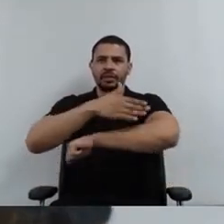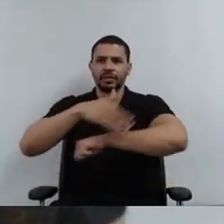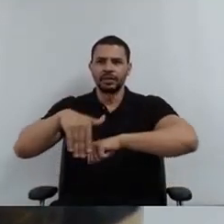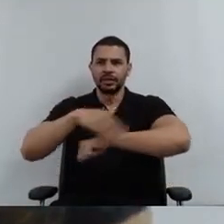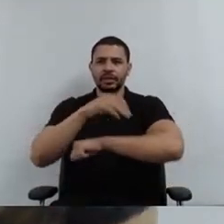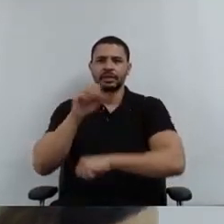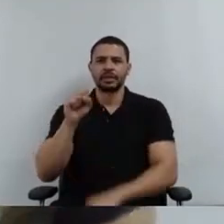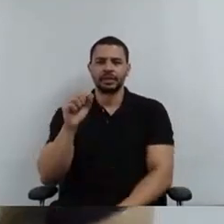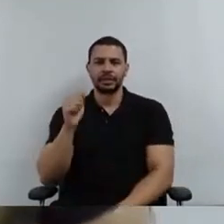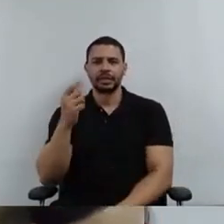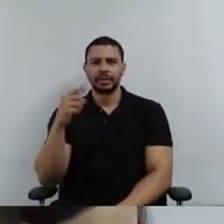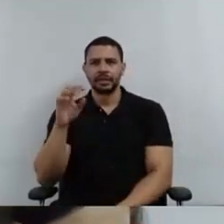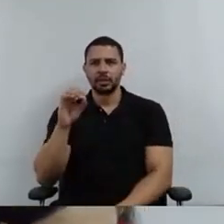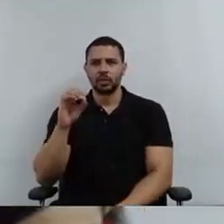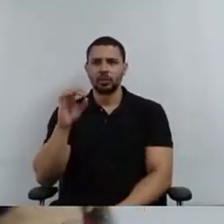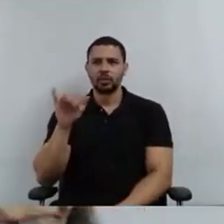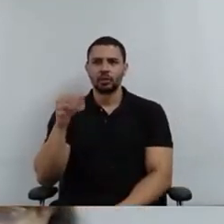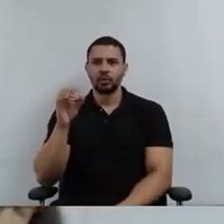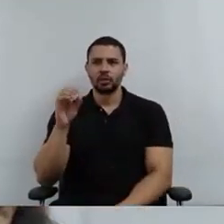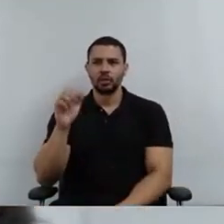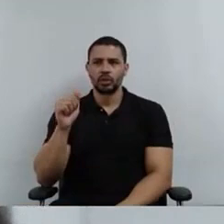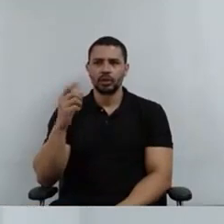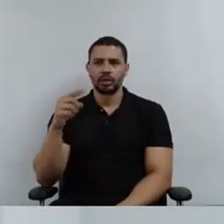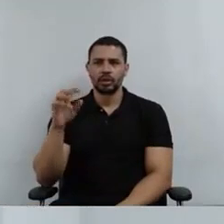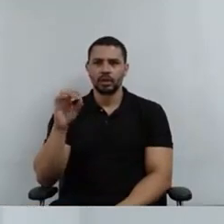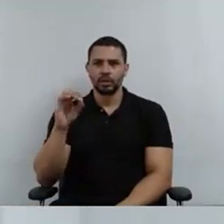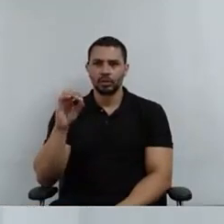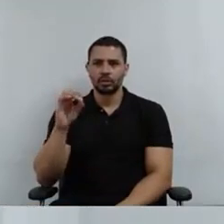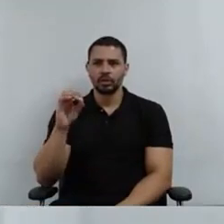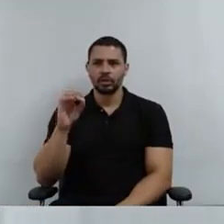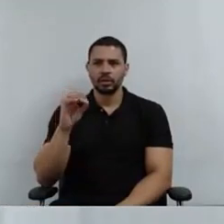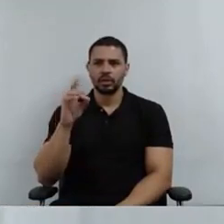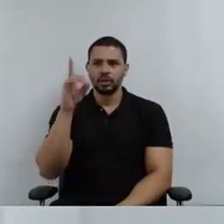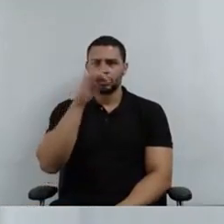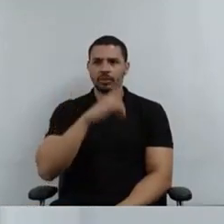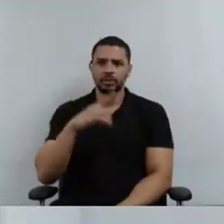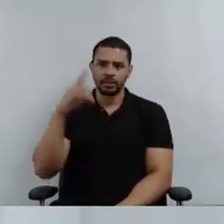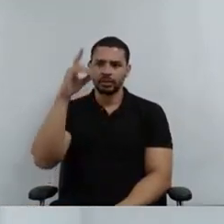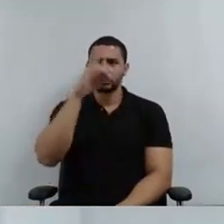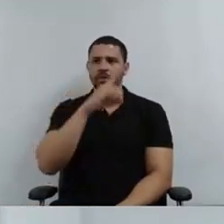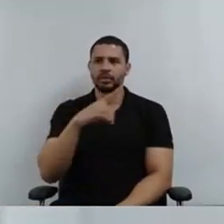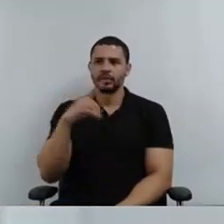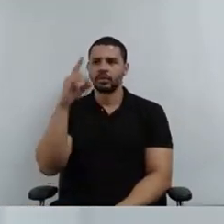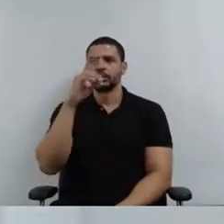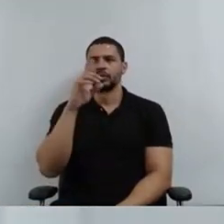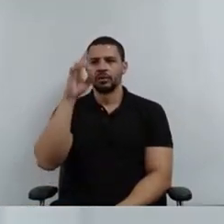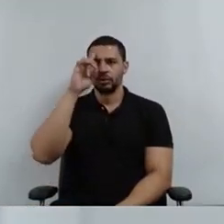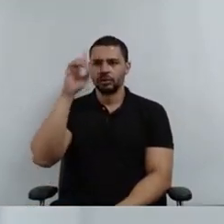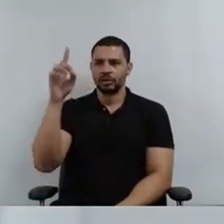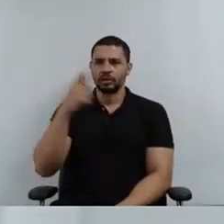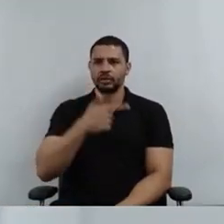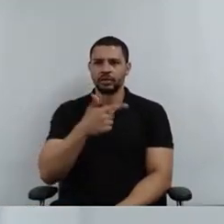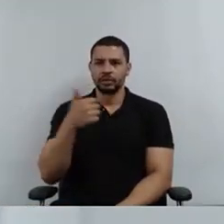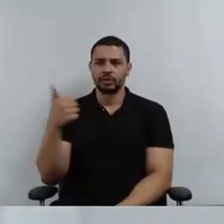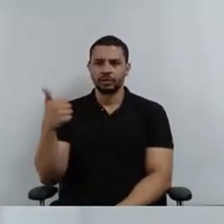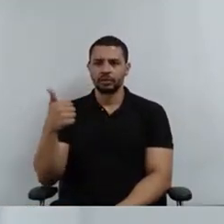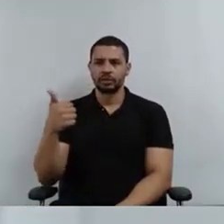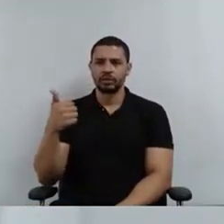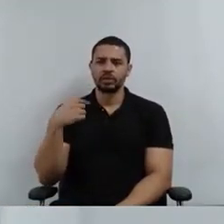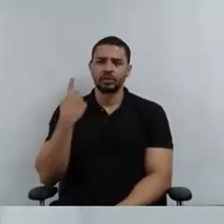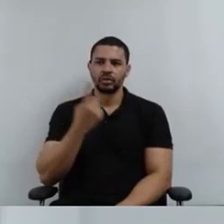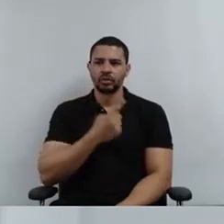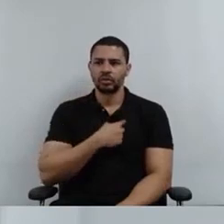nesse domingo, agora 21, vai ter a primeira fechamento teste. Nós do Conselho Participativo, nós nunca